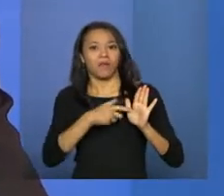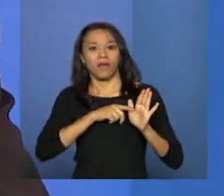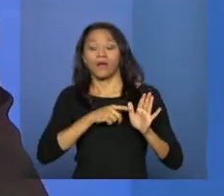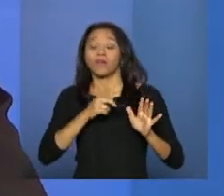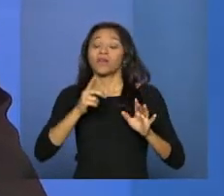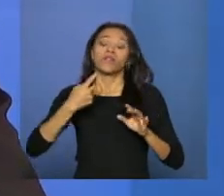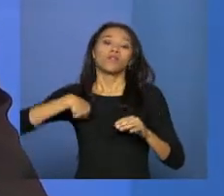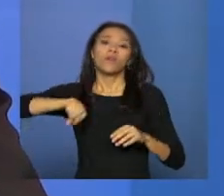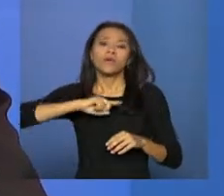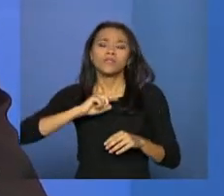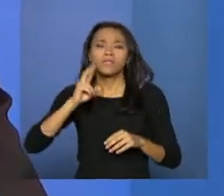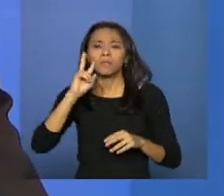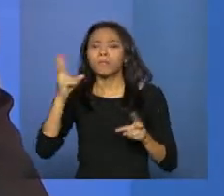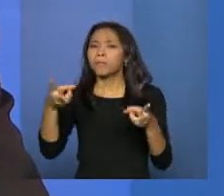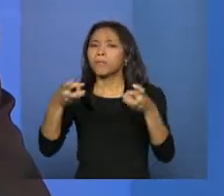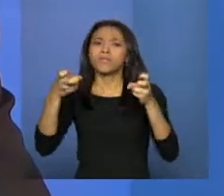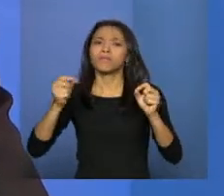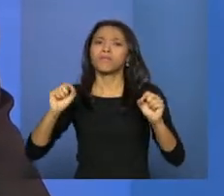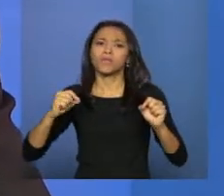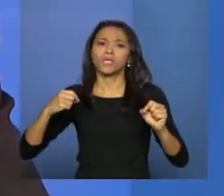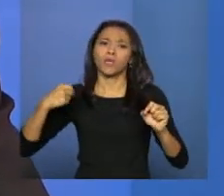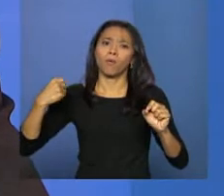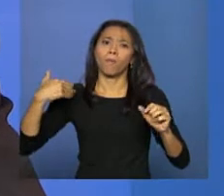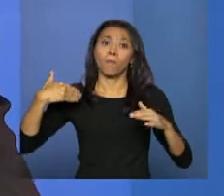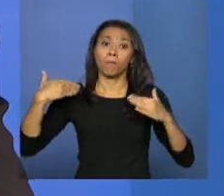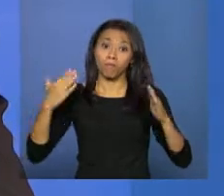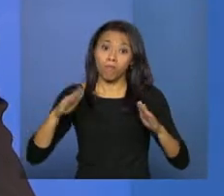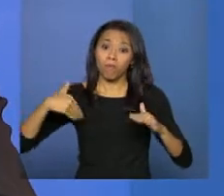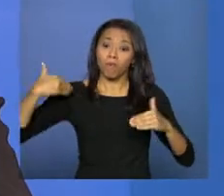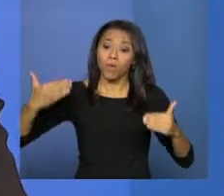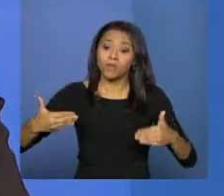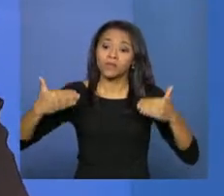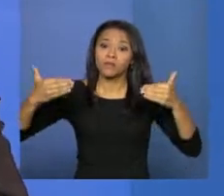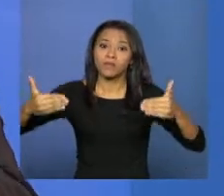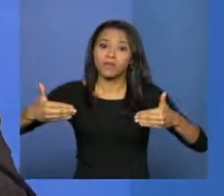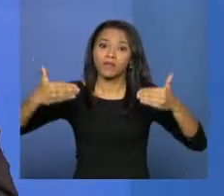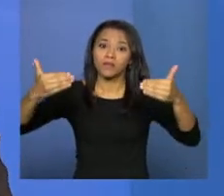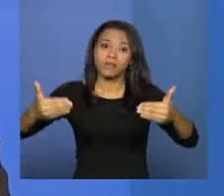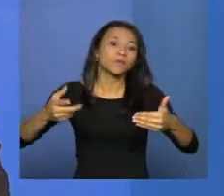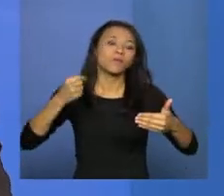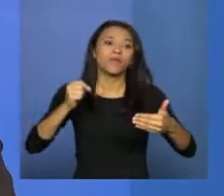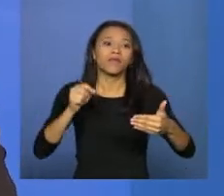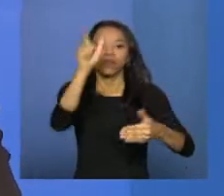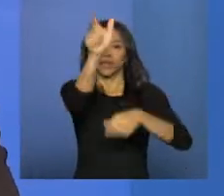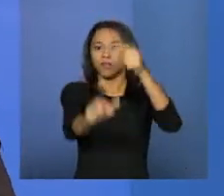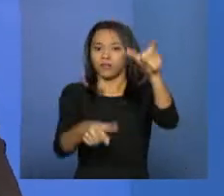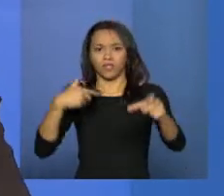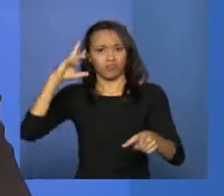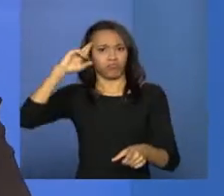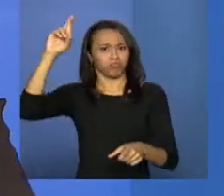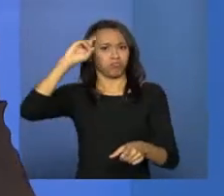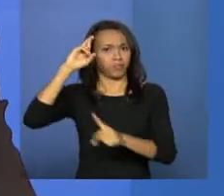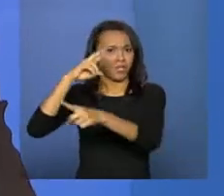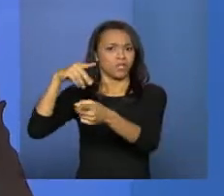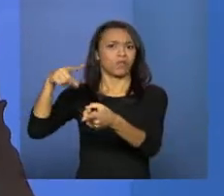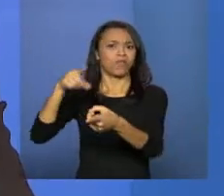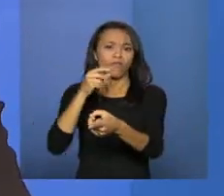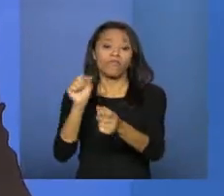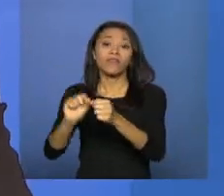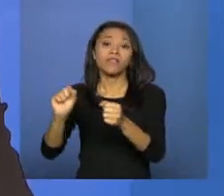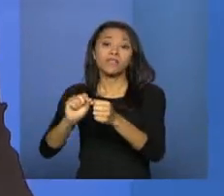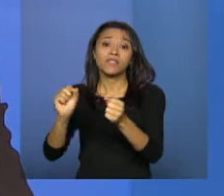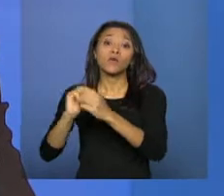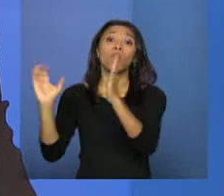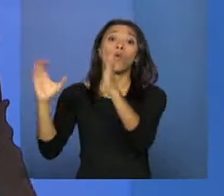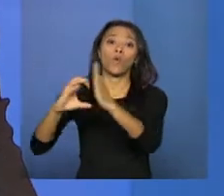a gente tem visto um processo evolutivo, um esforço grande dos gestores municipais para fazer os seus concursos públicos e efetivar as